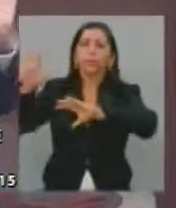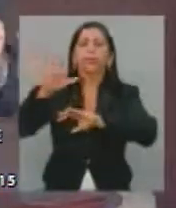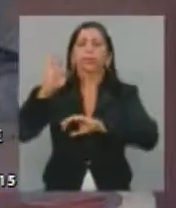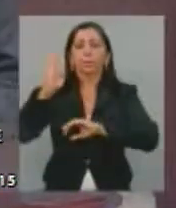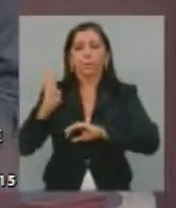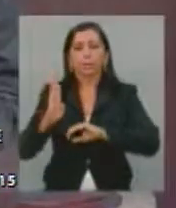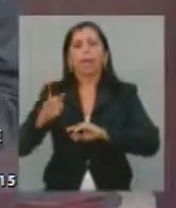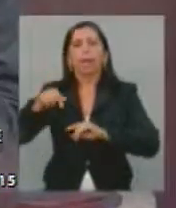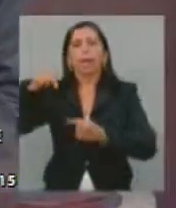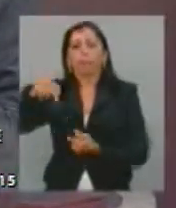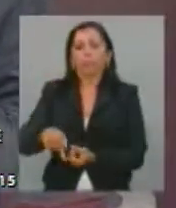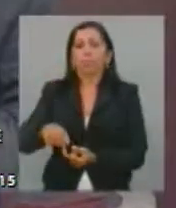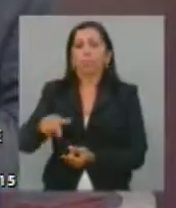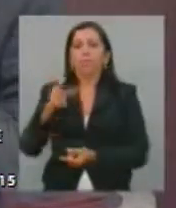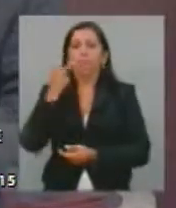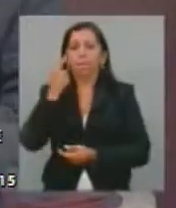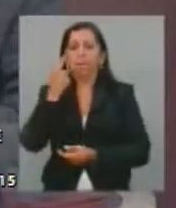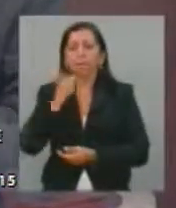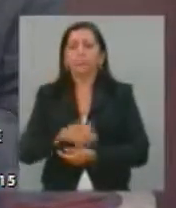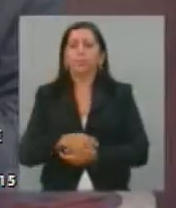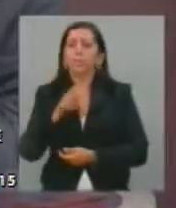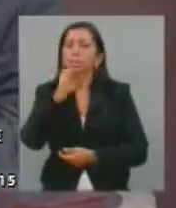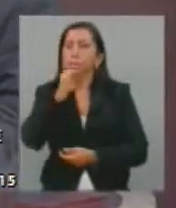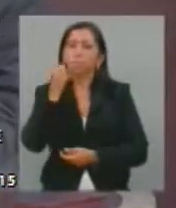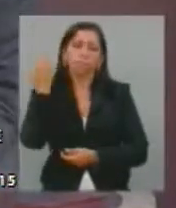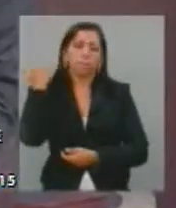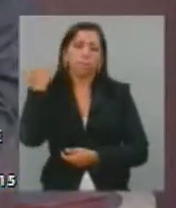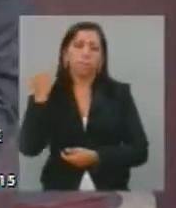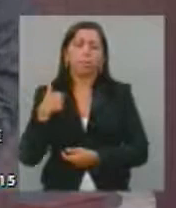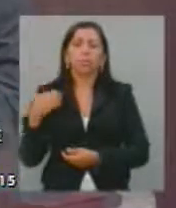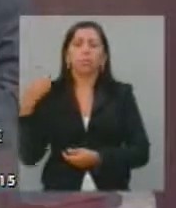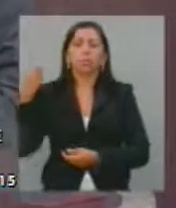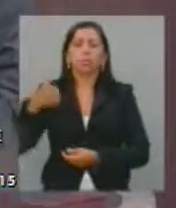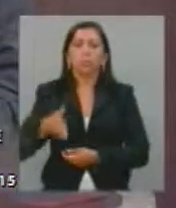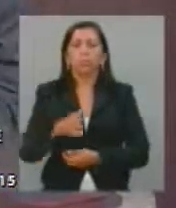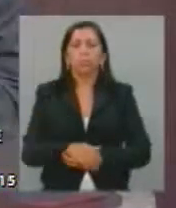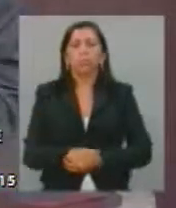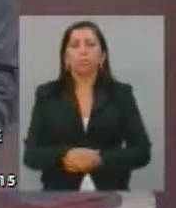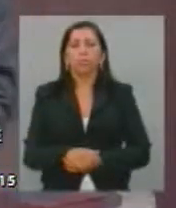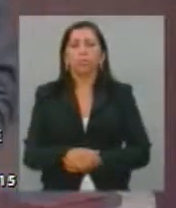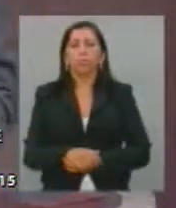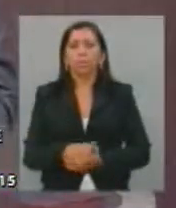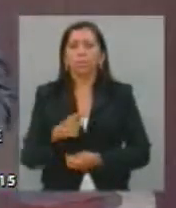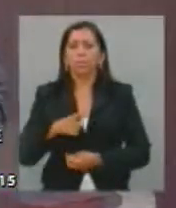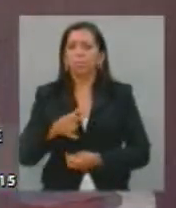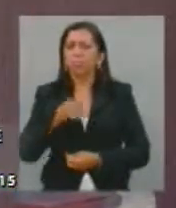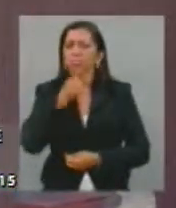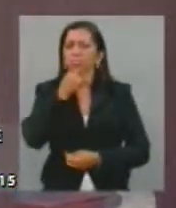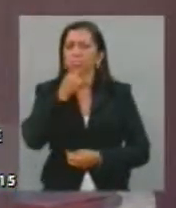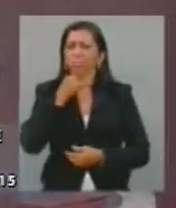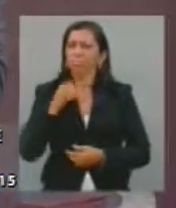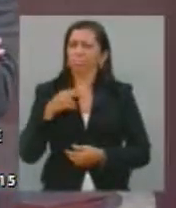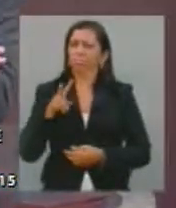falar do Ceará. Sábado passado, eu estive numa triste celebração.